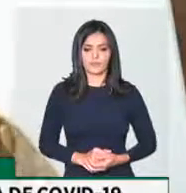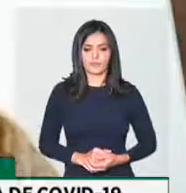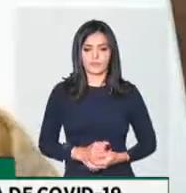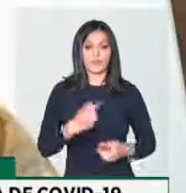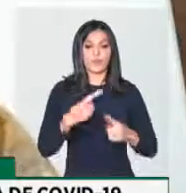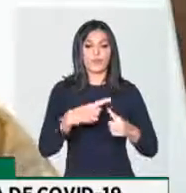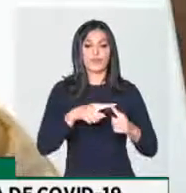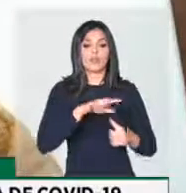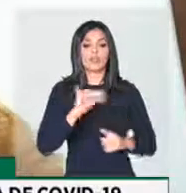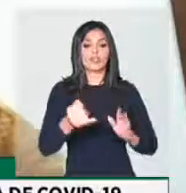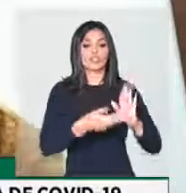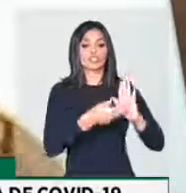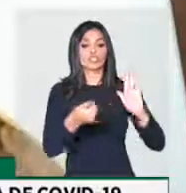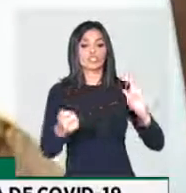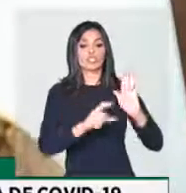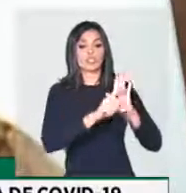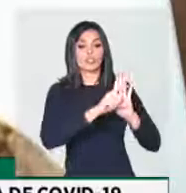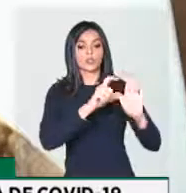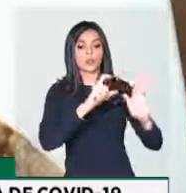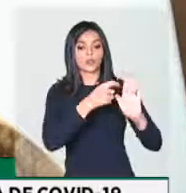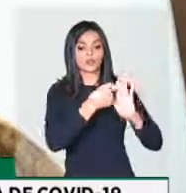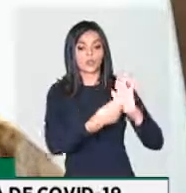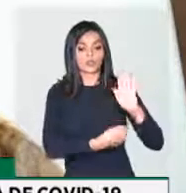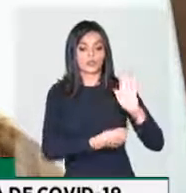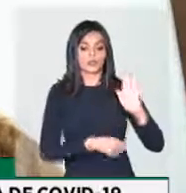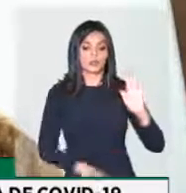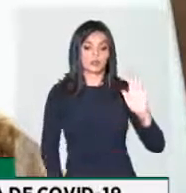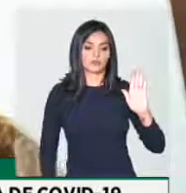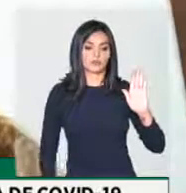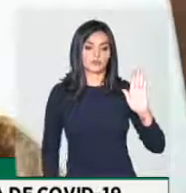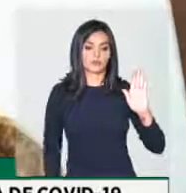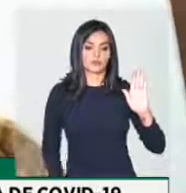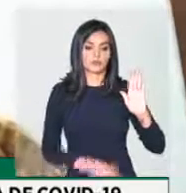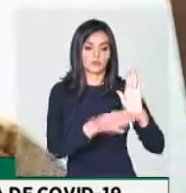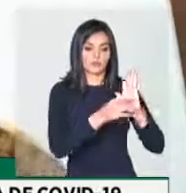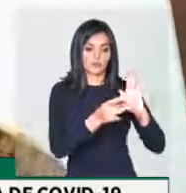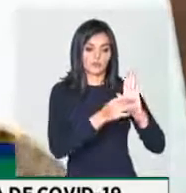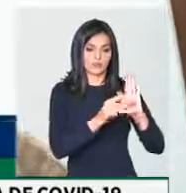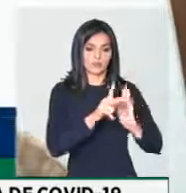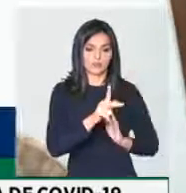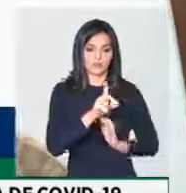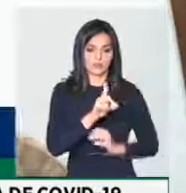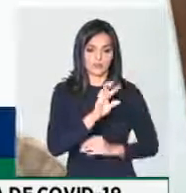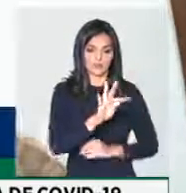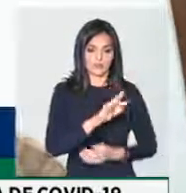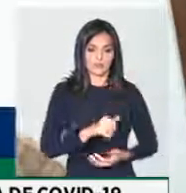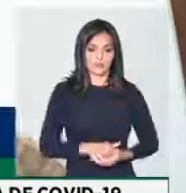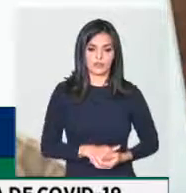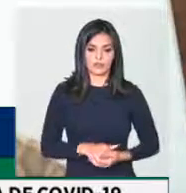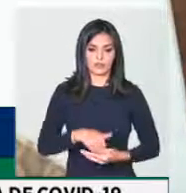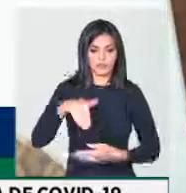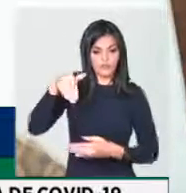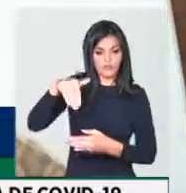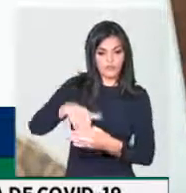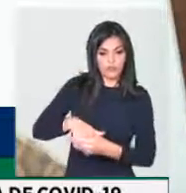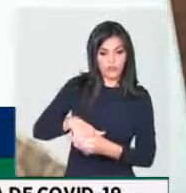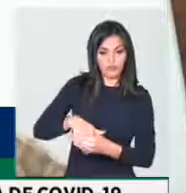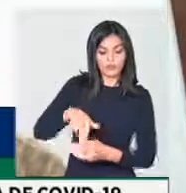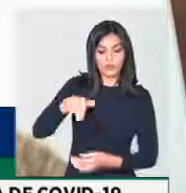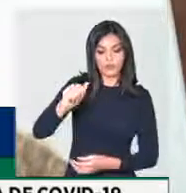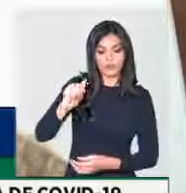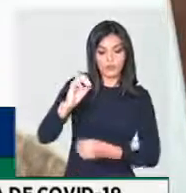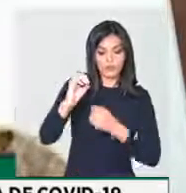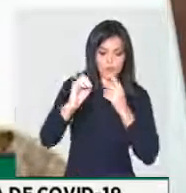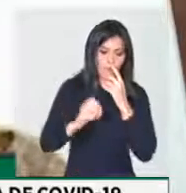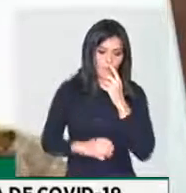do texto essa expressão que o destaque do PDT faz. Portanto, o voto do PSD será não,